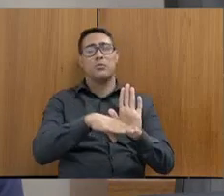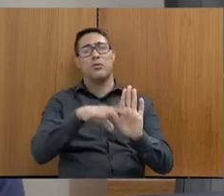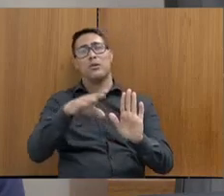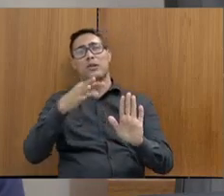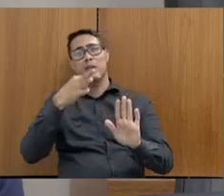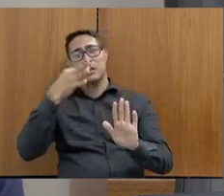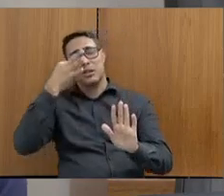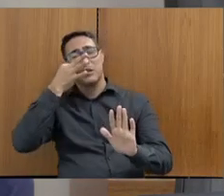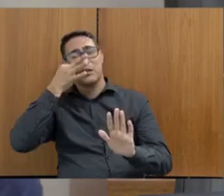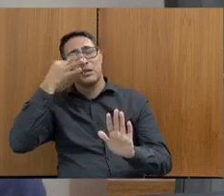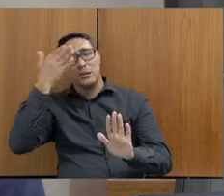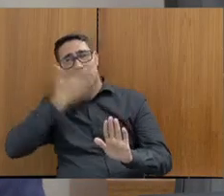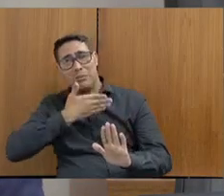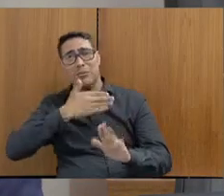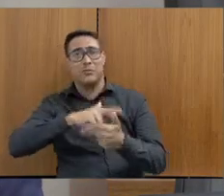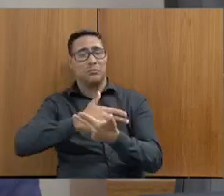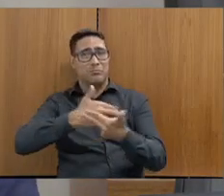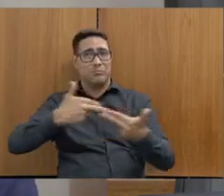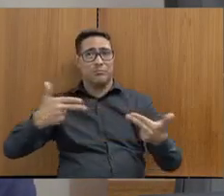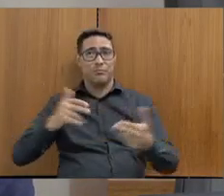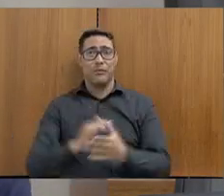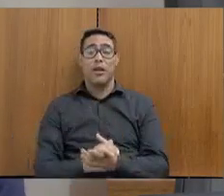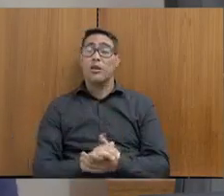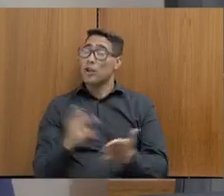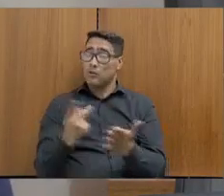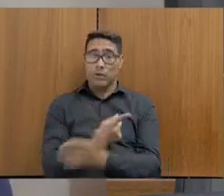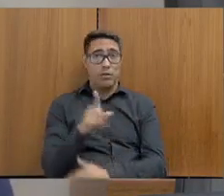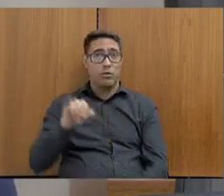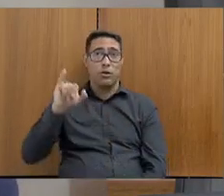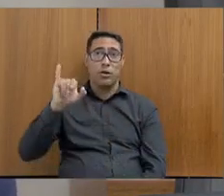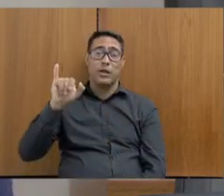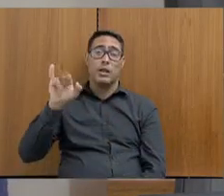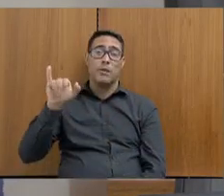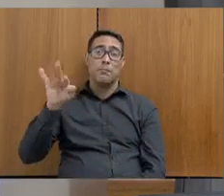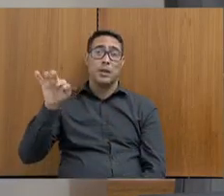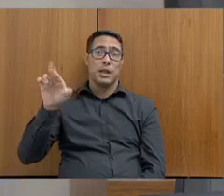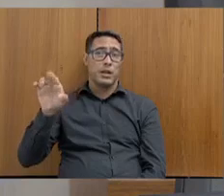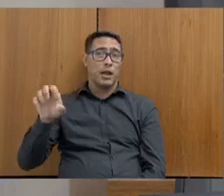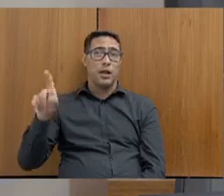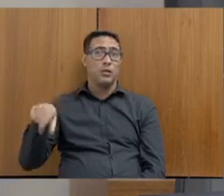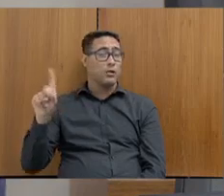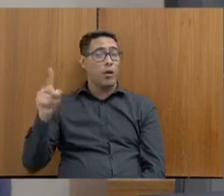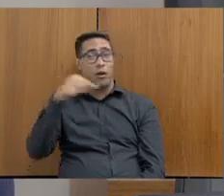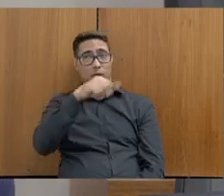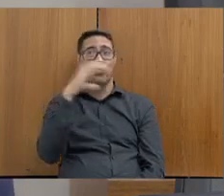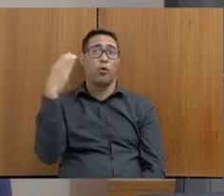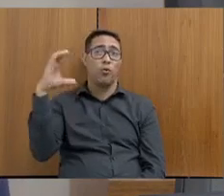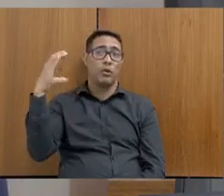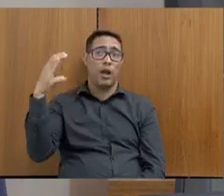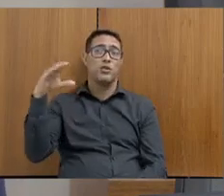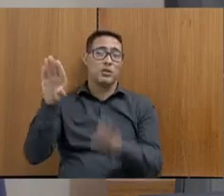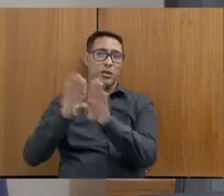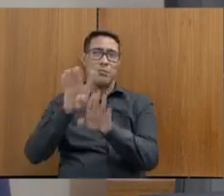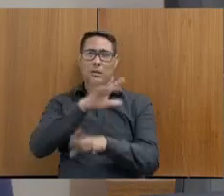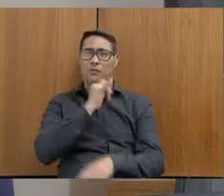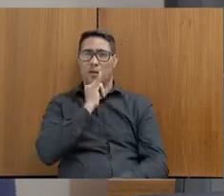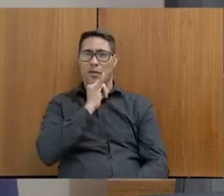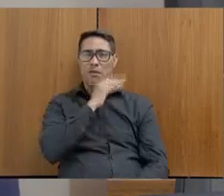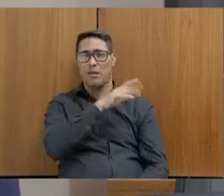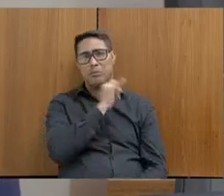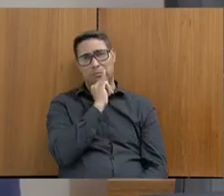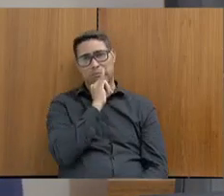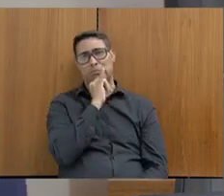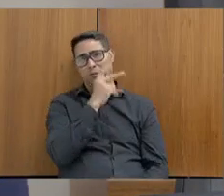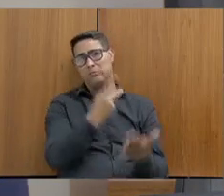enfim, isso não acontece só em Birité. Contagem, gente viu também um exemplo muito triste, agora há pouco, no final do ano